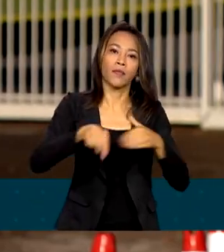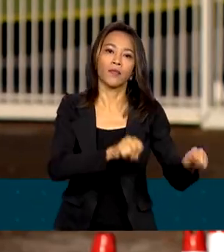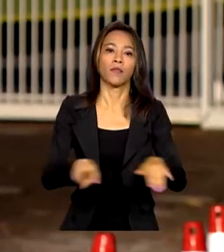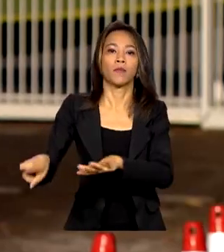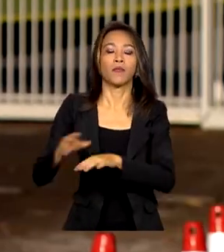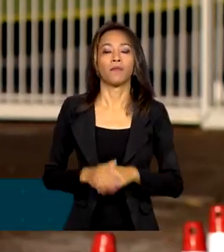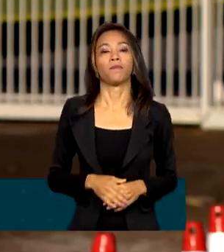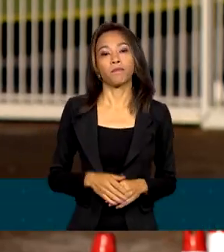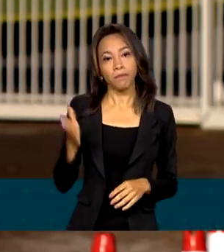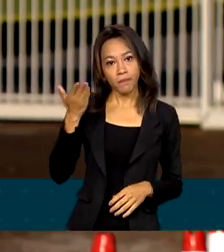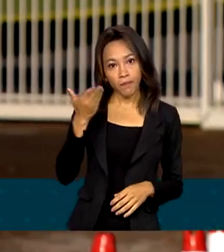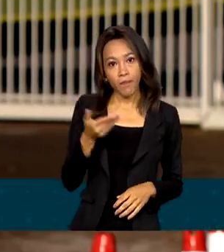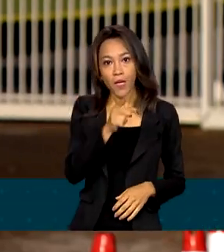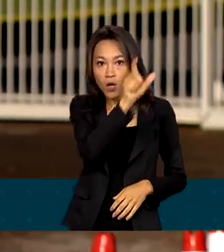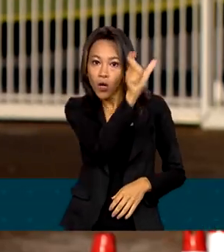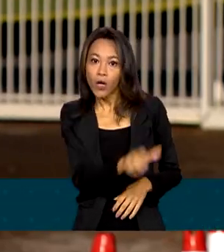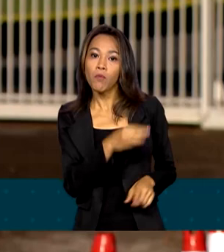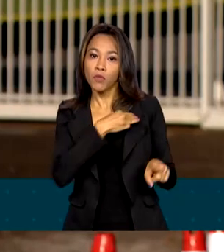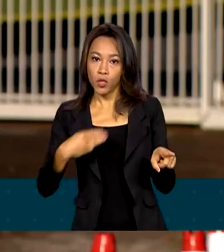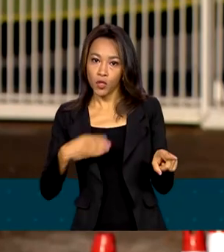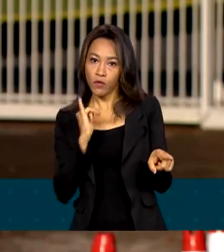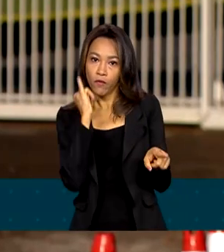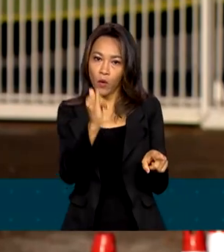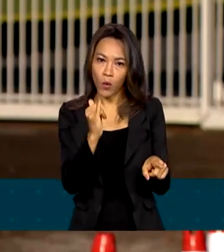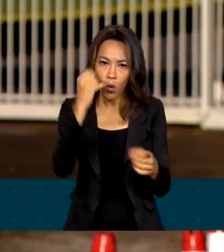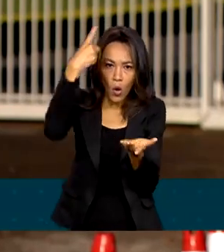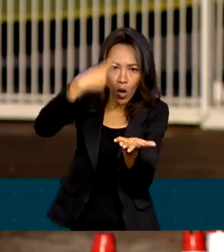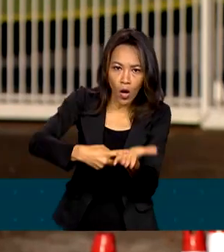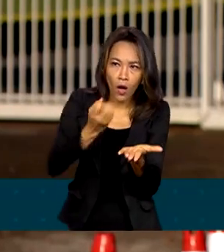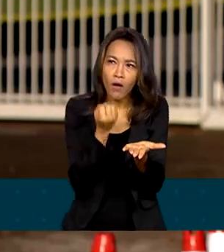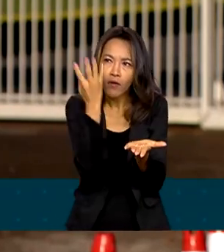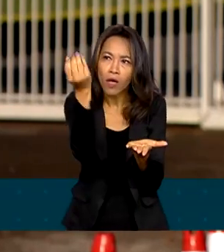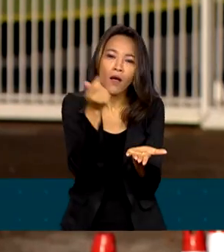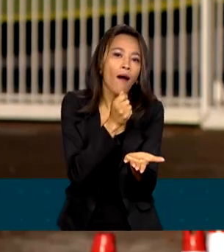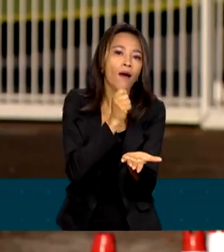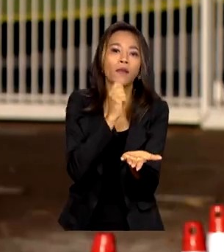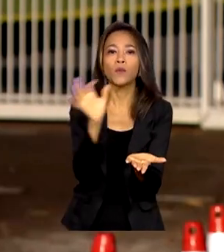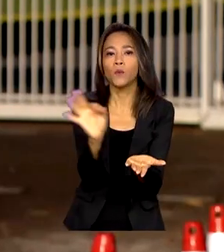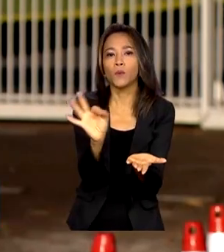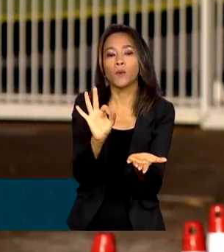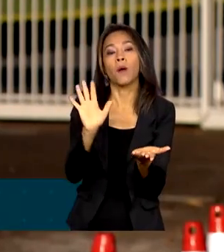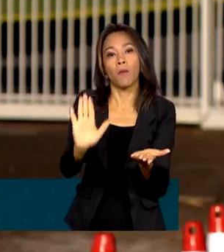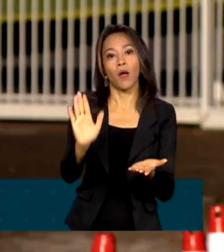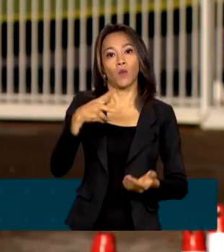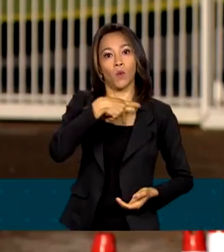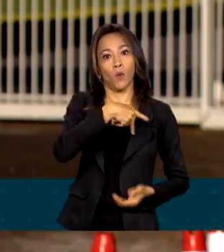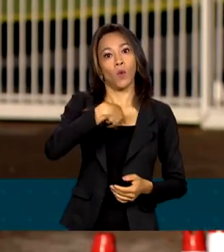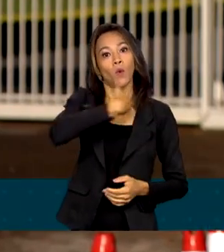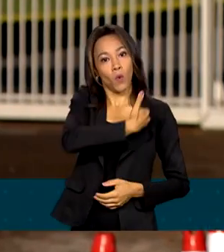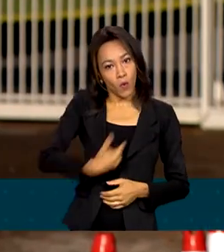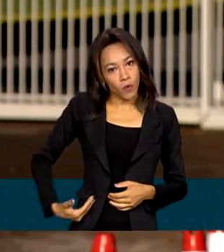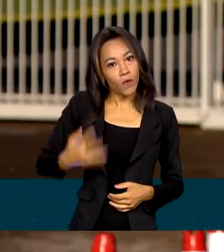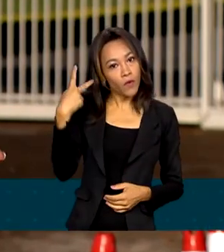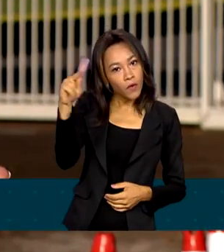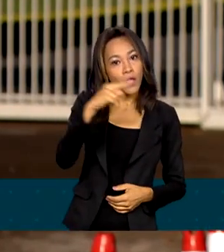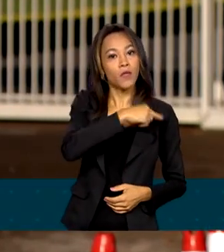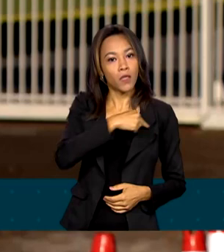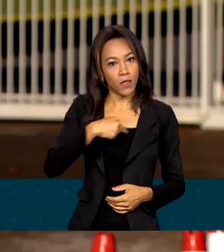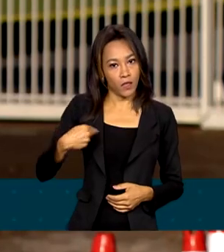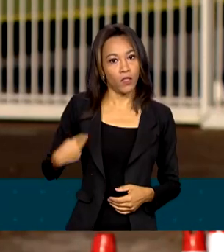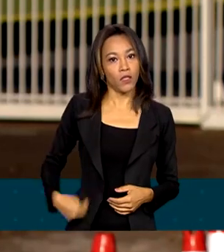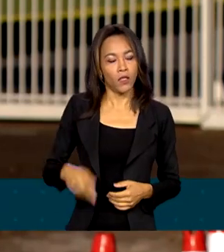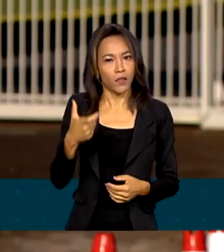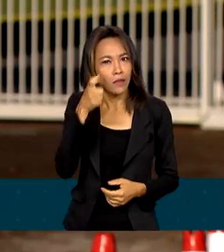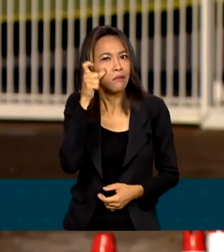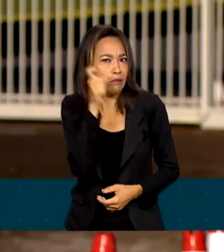nova data da viagem ainda não foi marcada, mas disse que o governo chinês tem interesse em receber o presidente para ampliar as relações